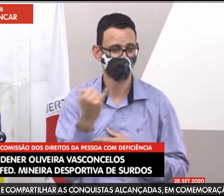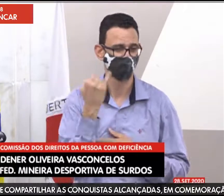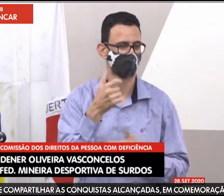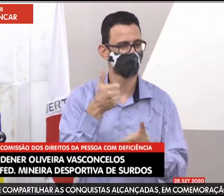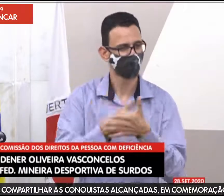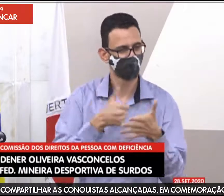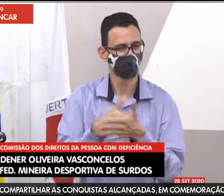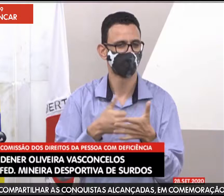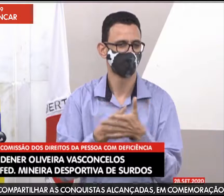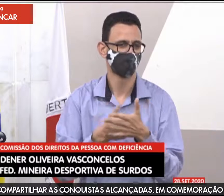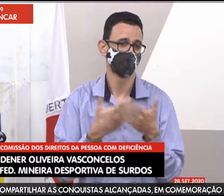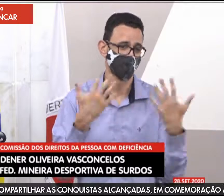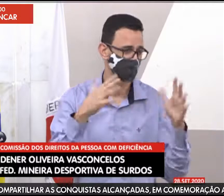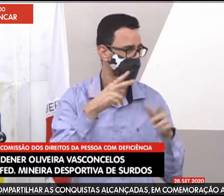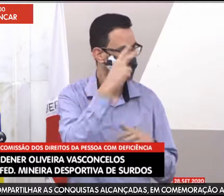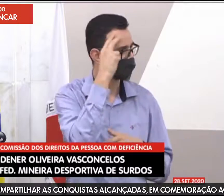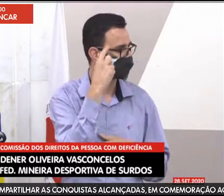área.